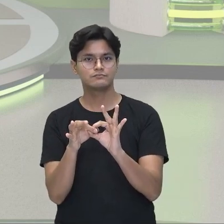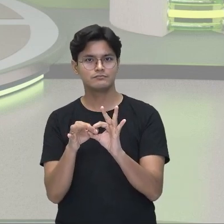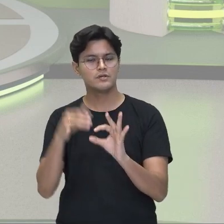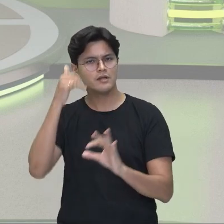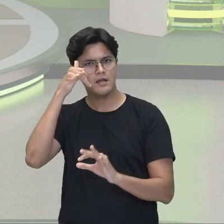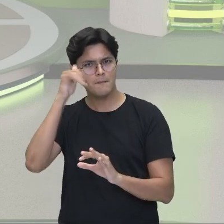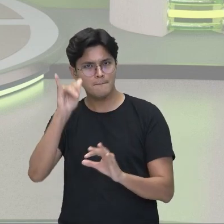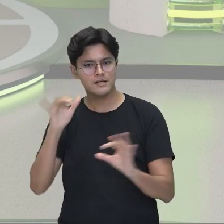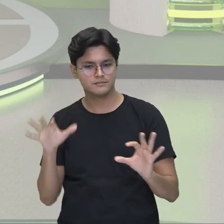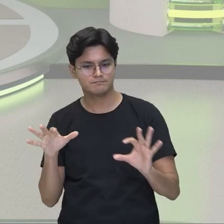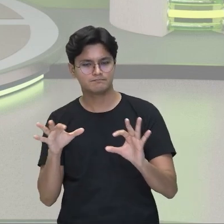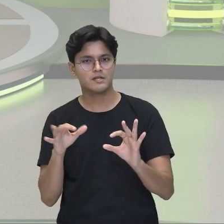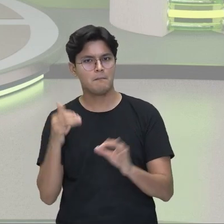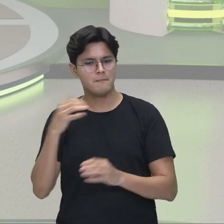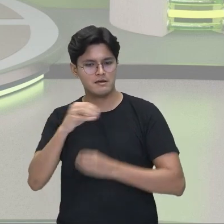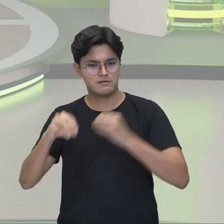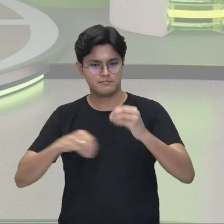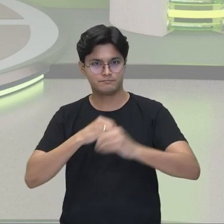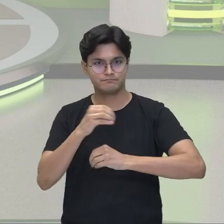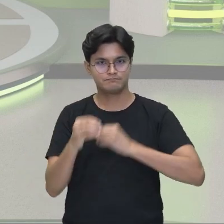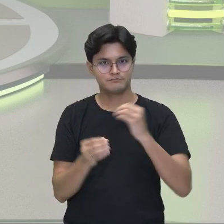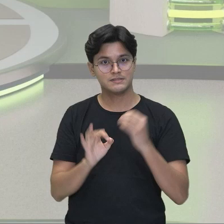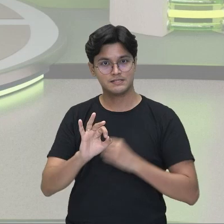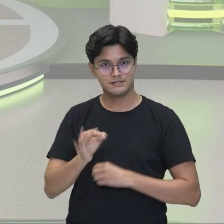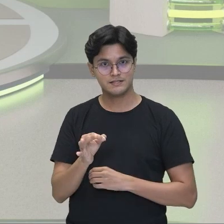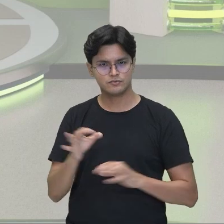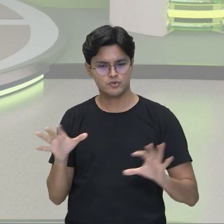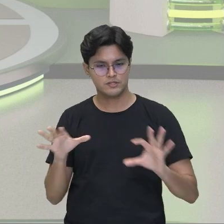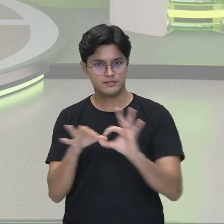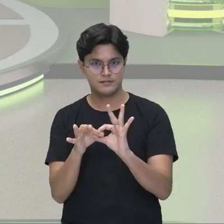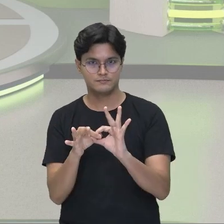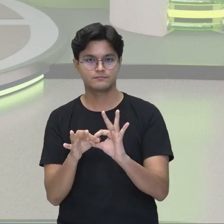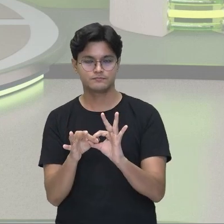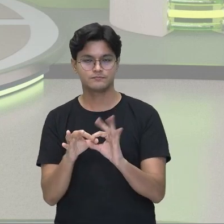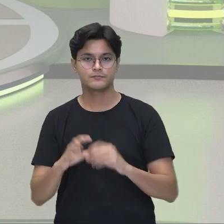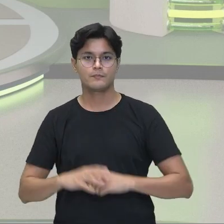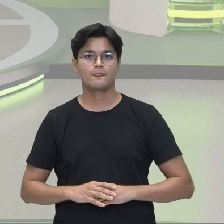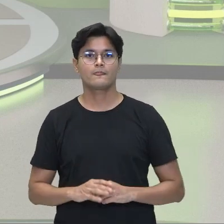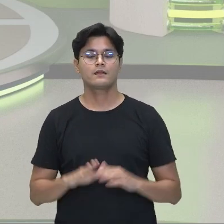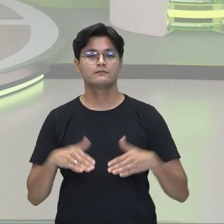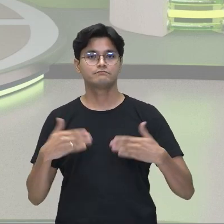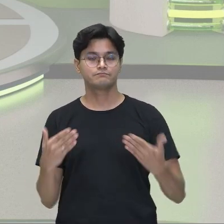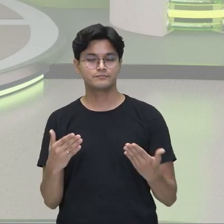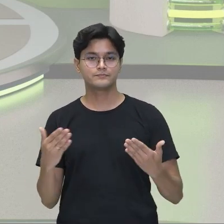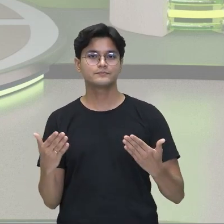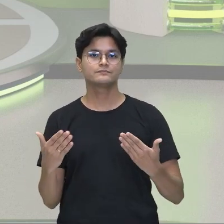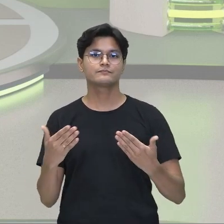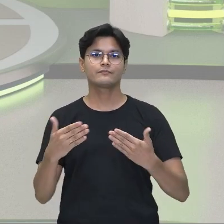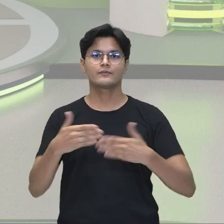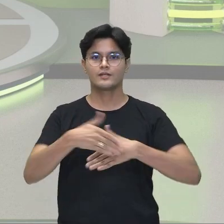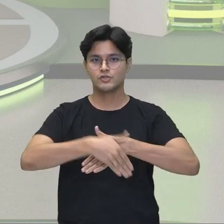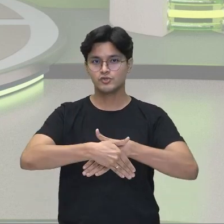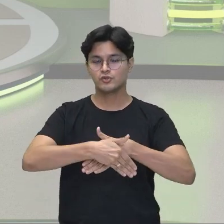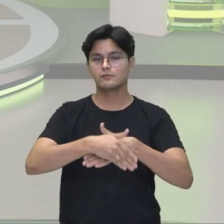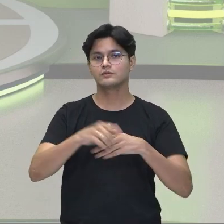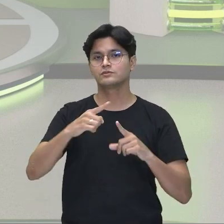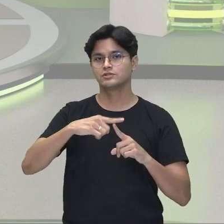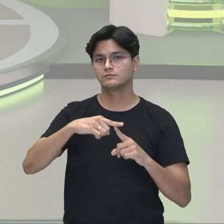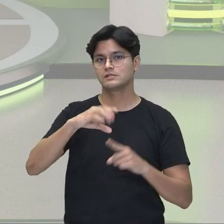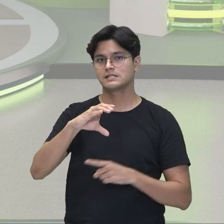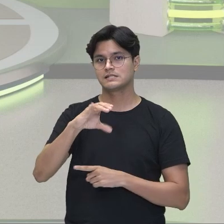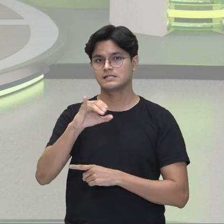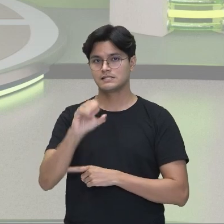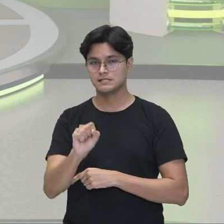segurar esses ligantes, para que não fique esse movimento. Em isômeros cis, como a gente pode perceber